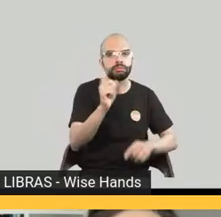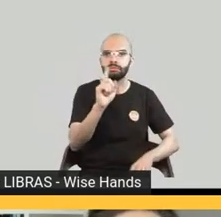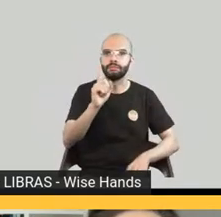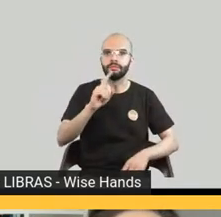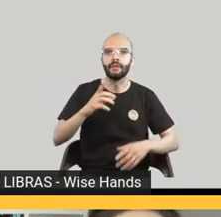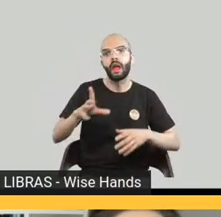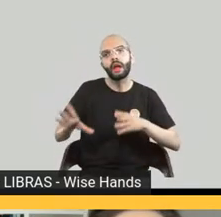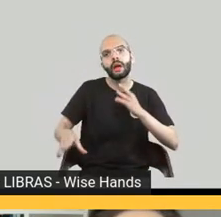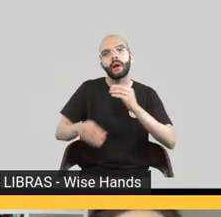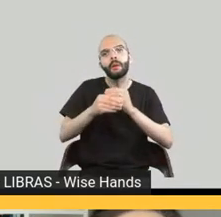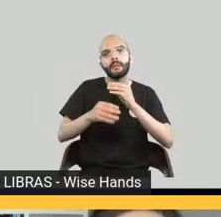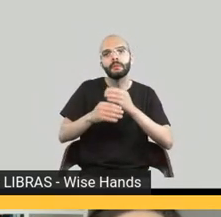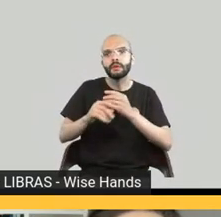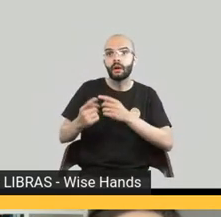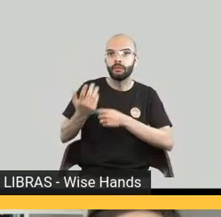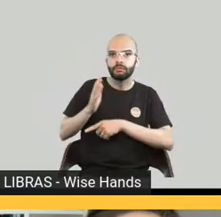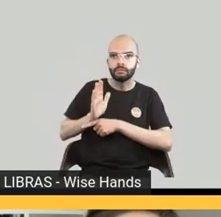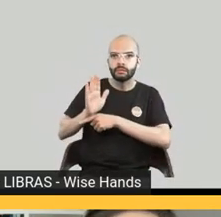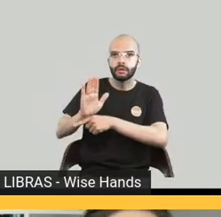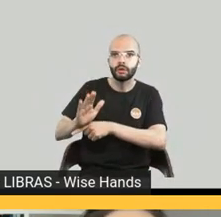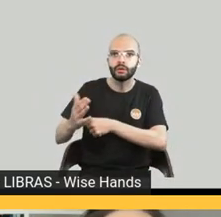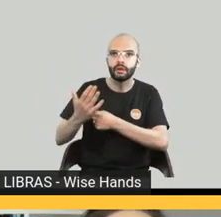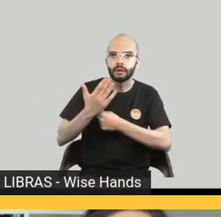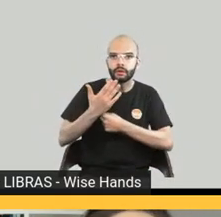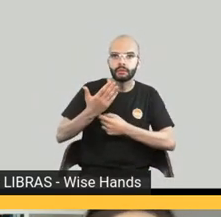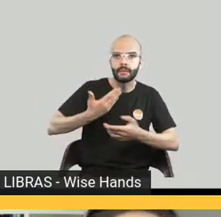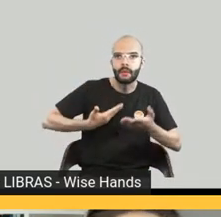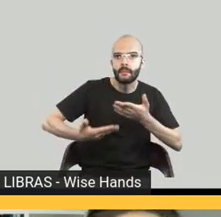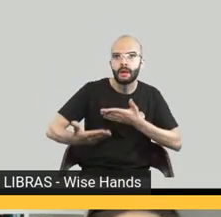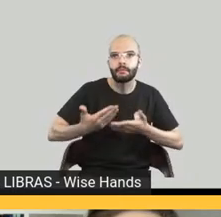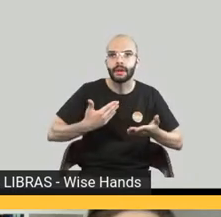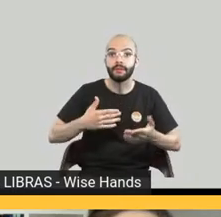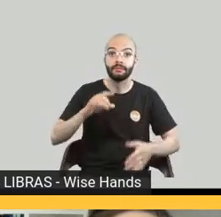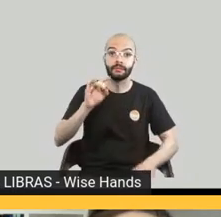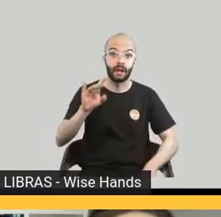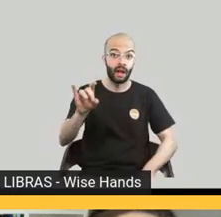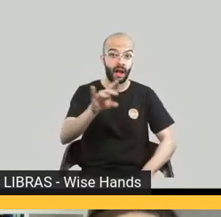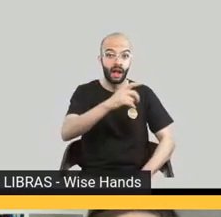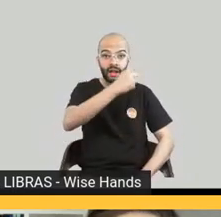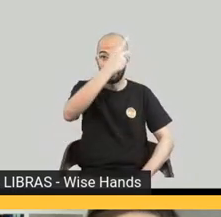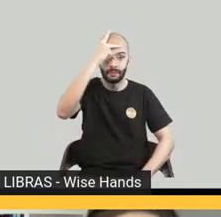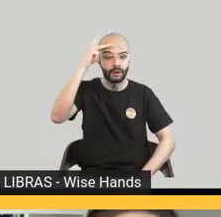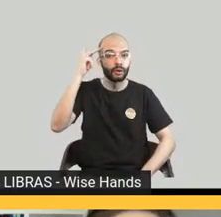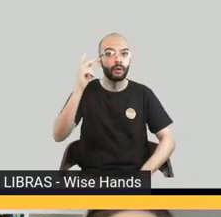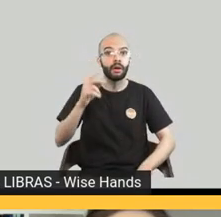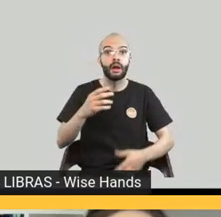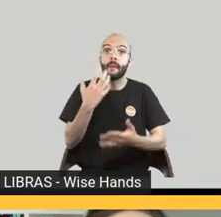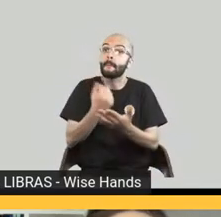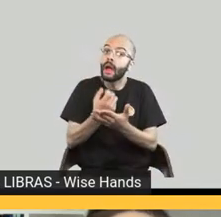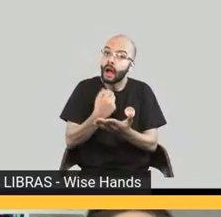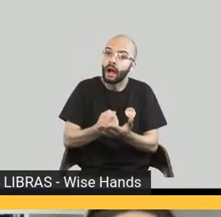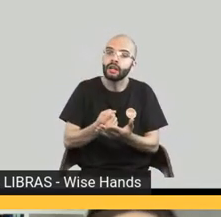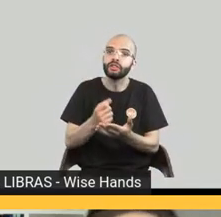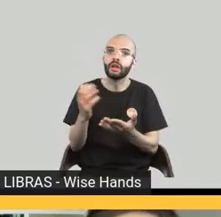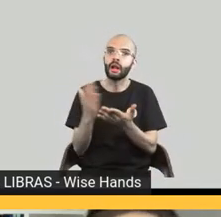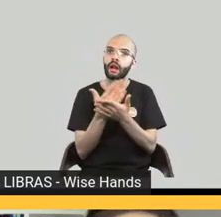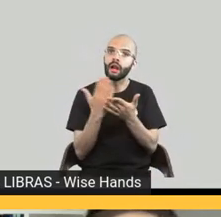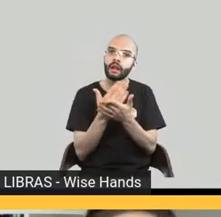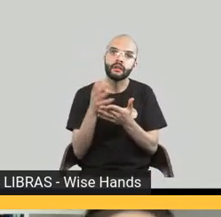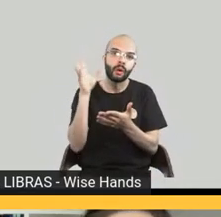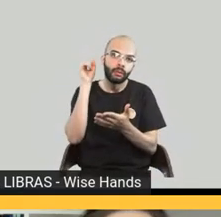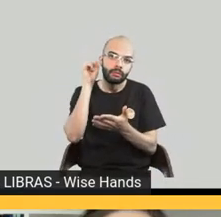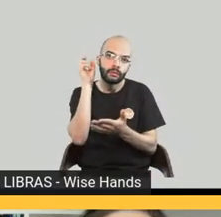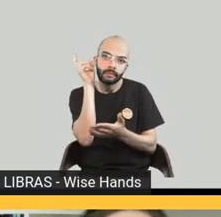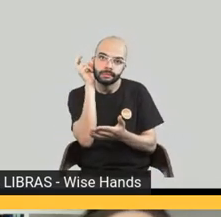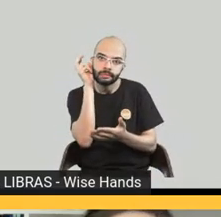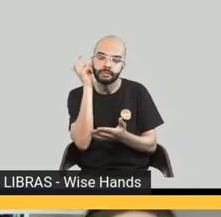recomendar é leiam livros físicos leiam ebooks de várias editoras ouçam audiobooks de vários gêneros se familiarizem com esse